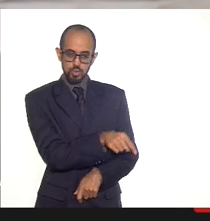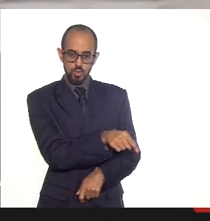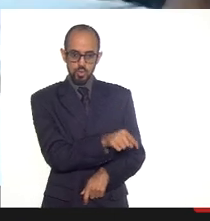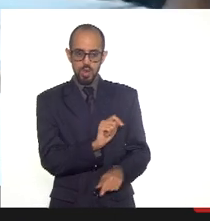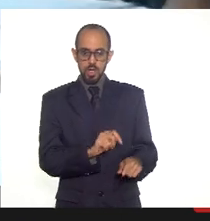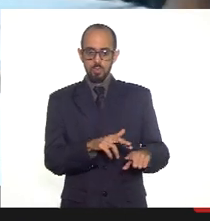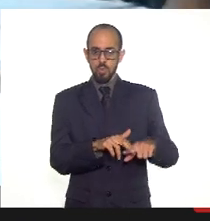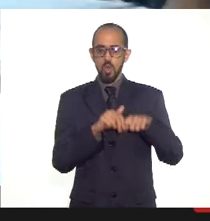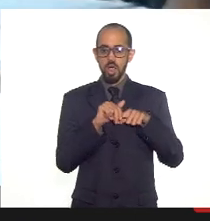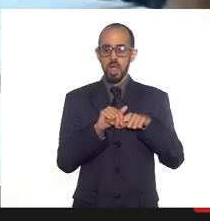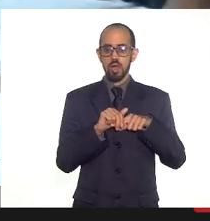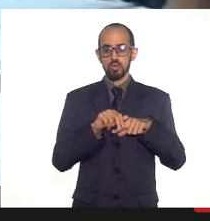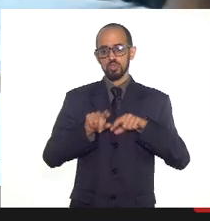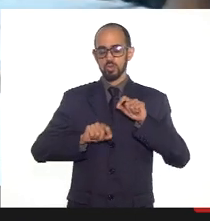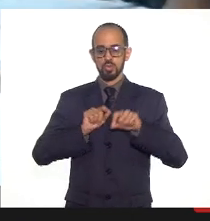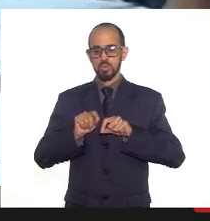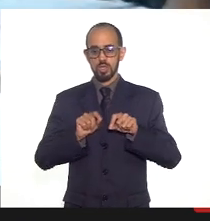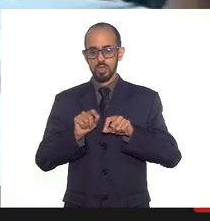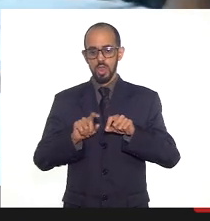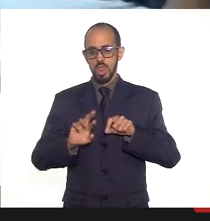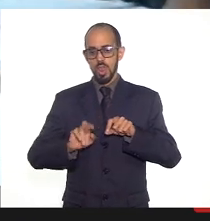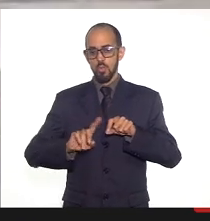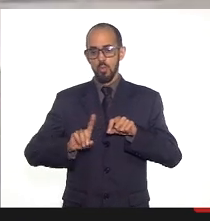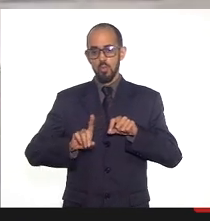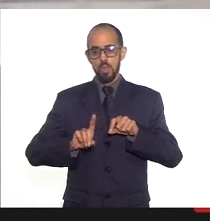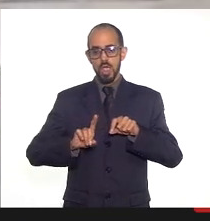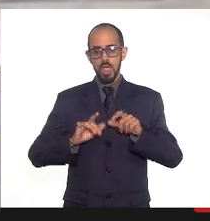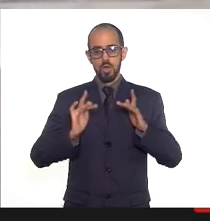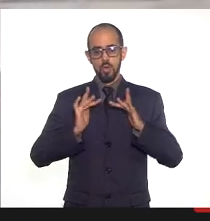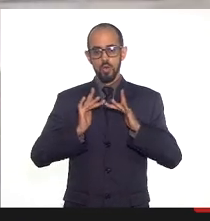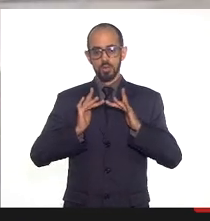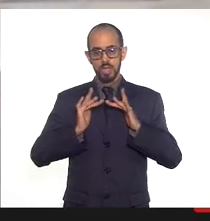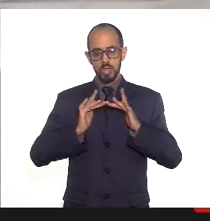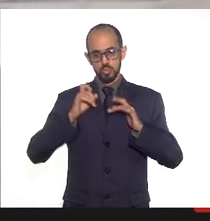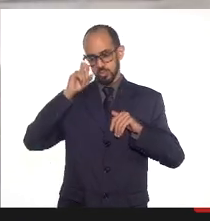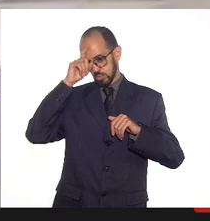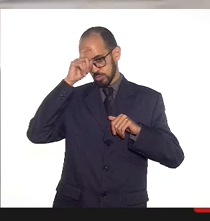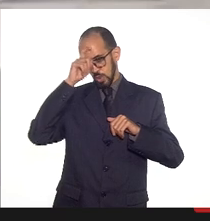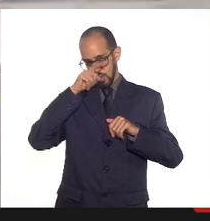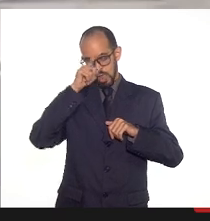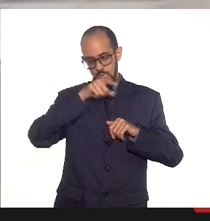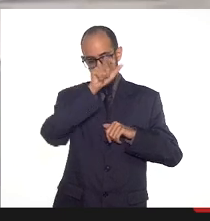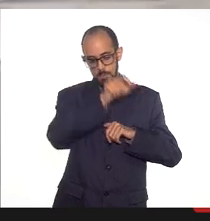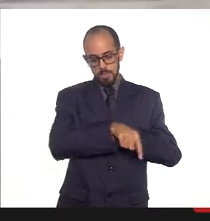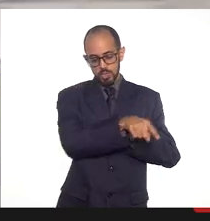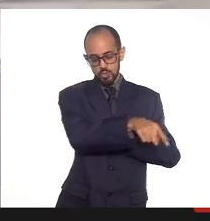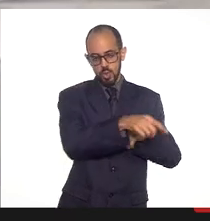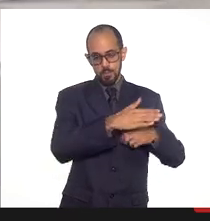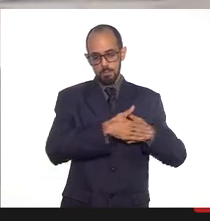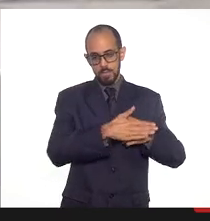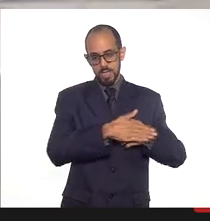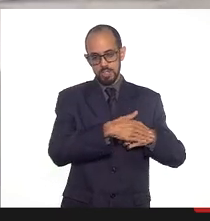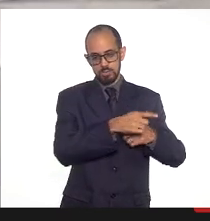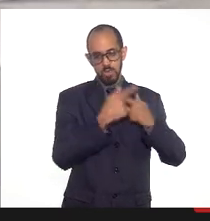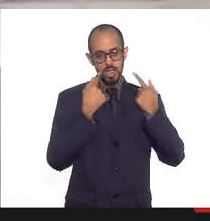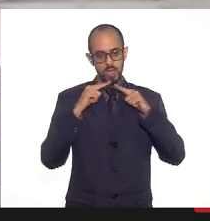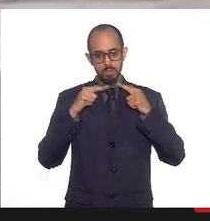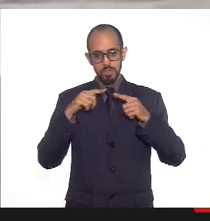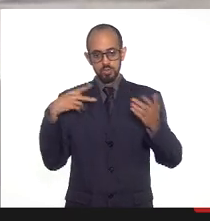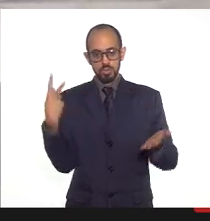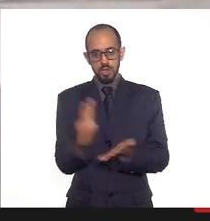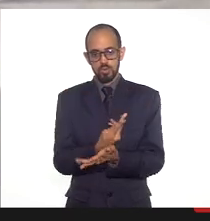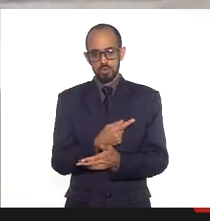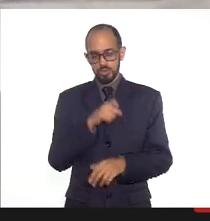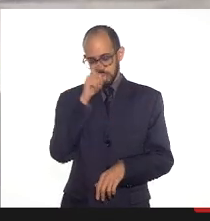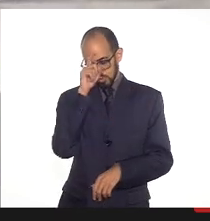razão e não nenhum contato do hospital, dos usuários reclamando do que está acontecendo lá no Hospital